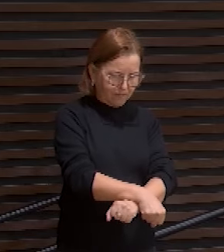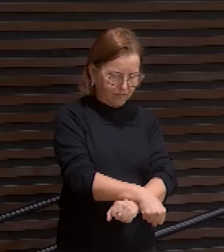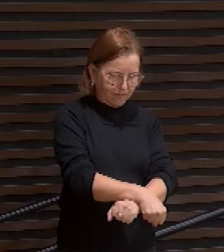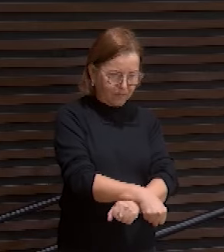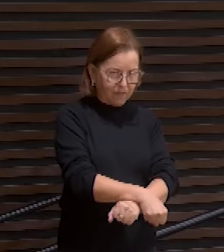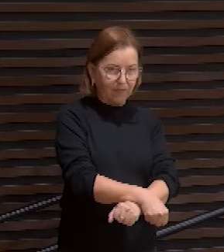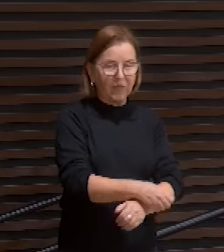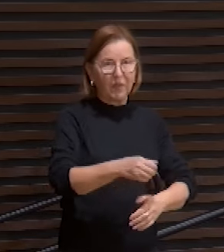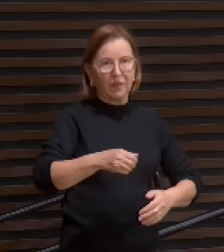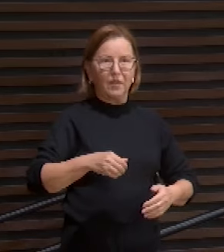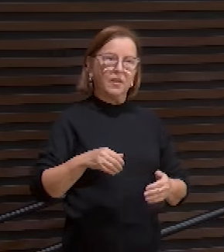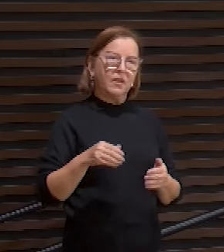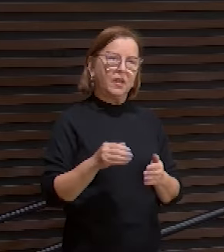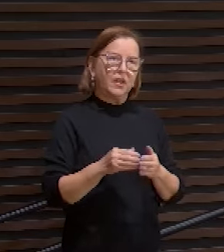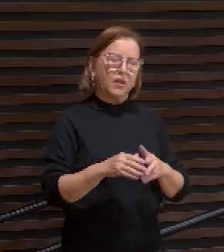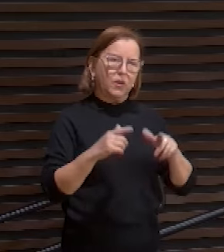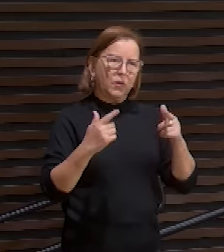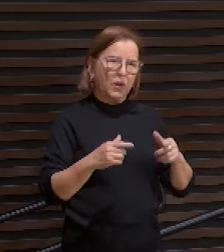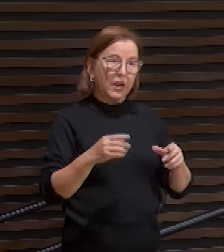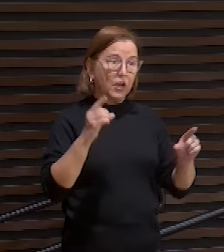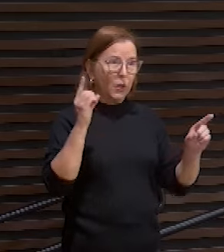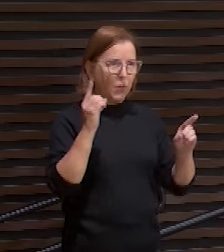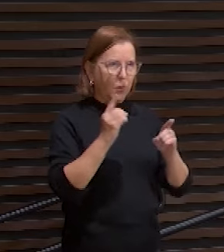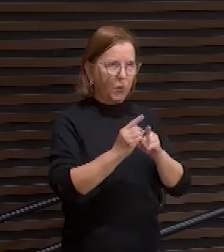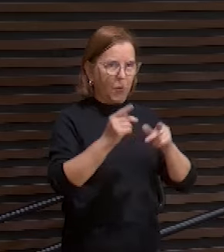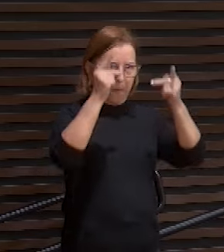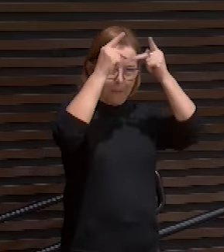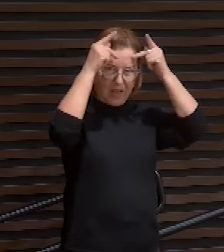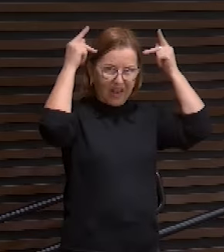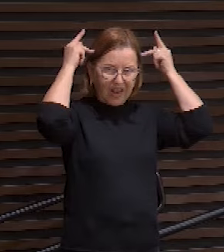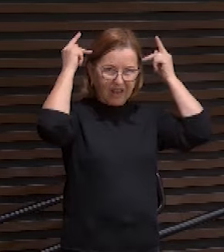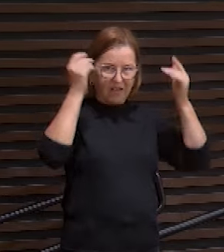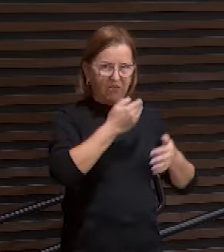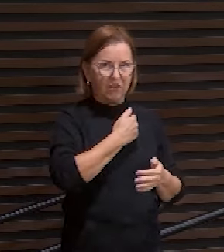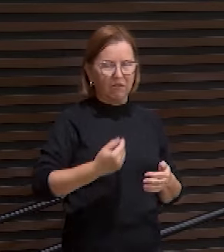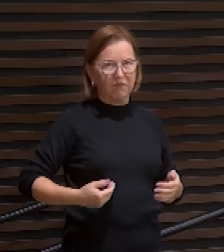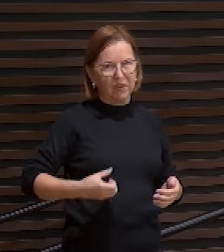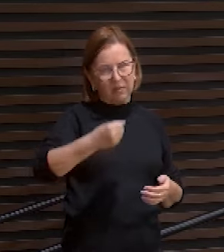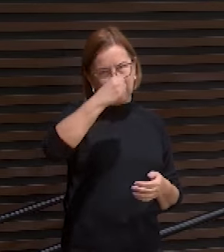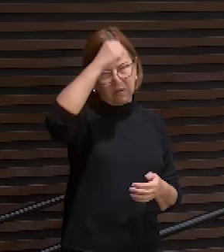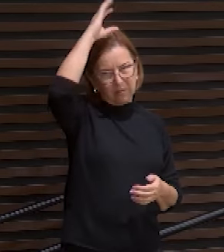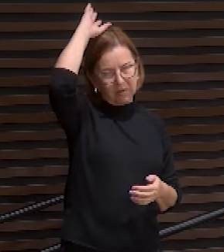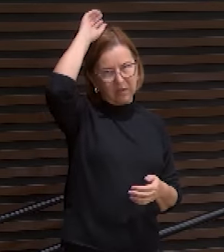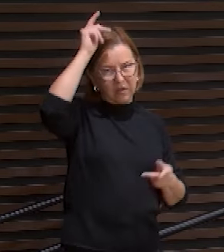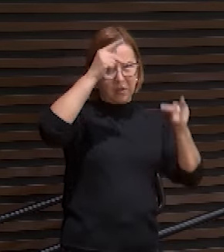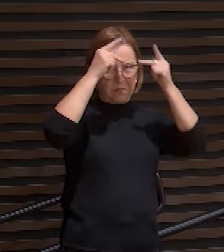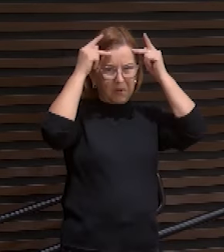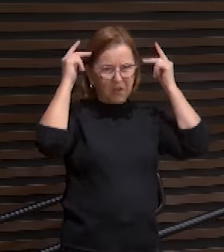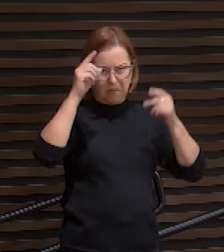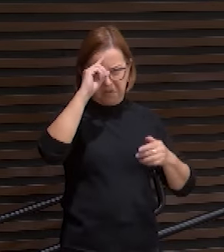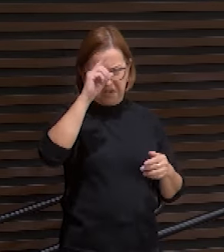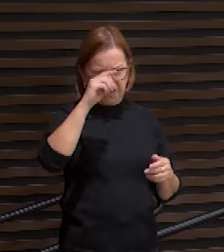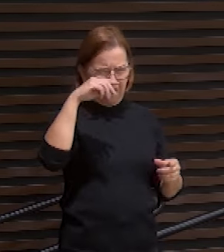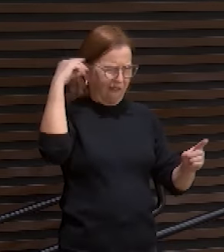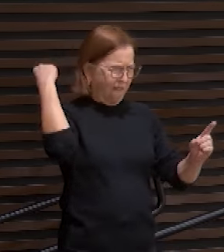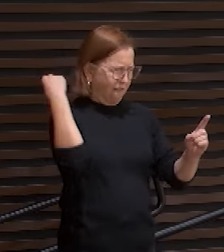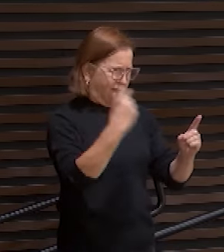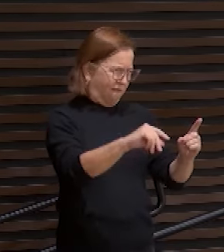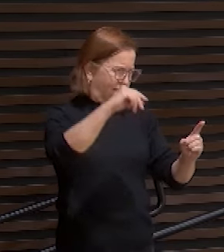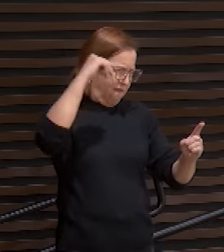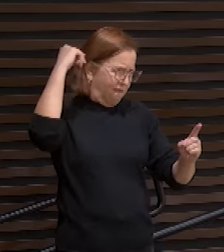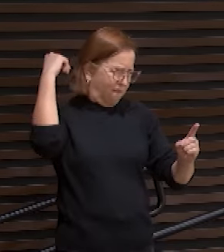pretório, onde ele se encontrou com Pilatos, o governador romano. E Pilatos mandou açoitá-lo com açoites